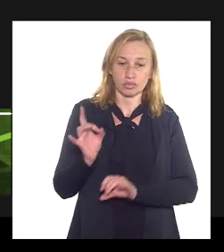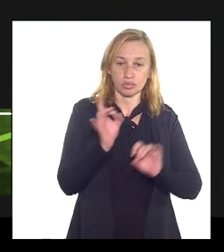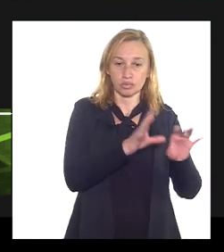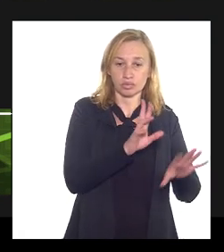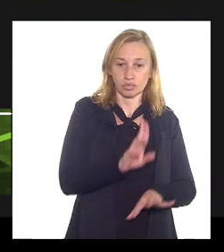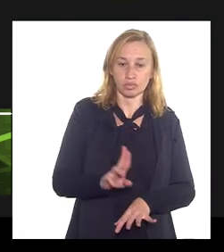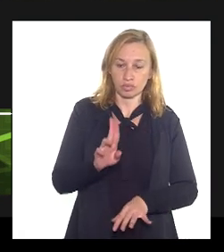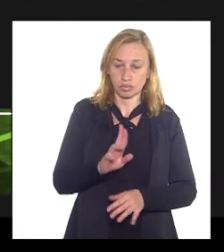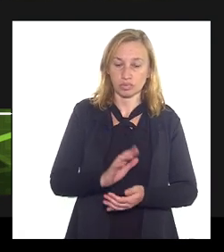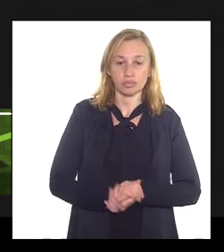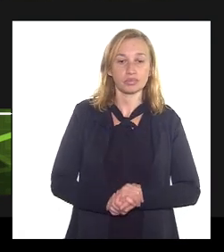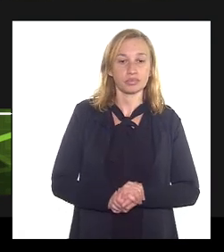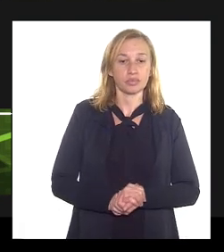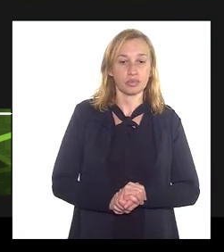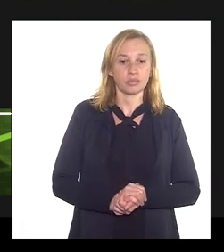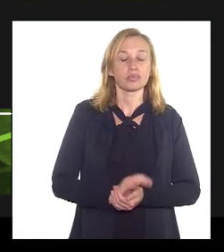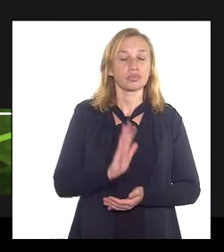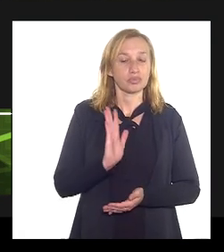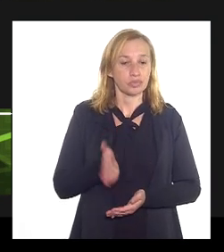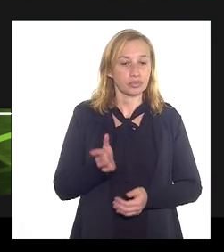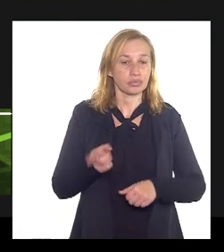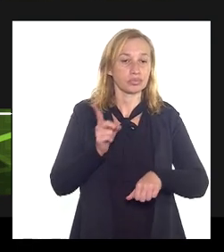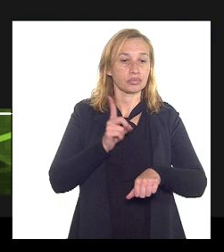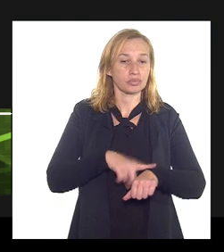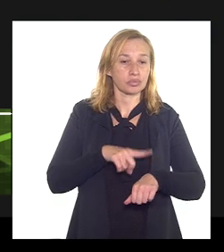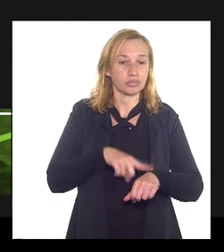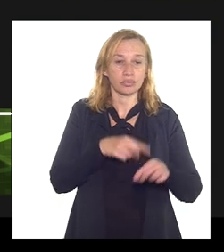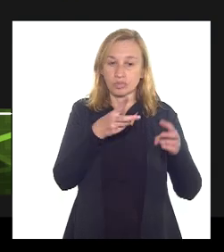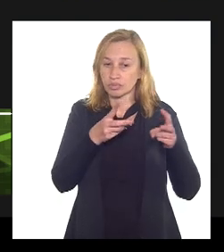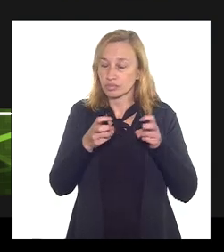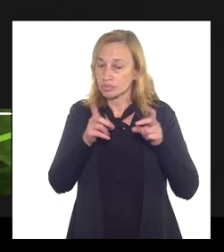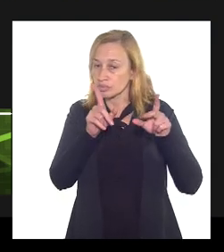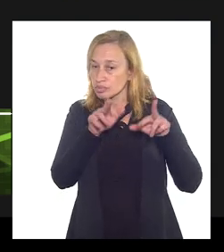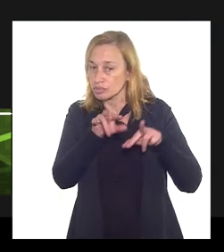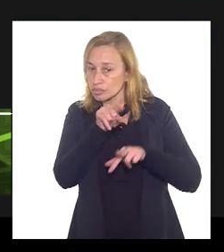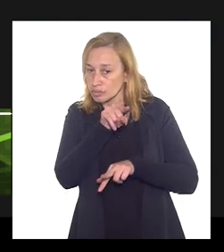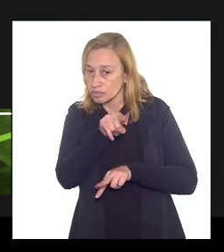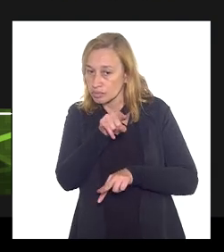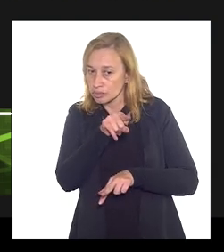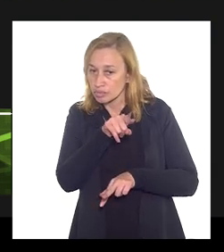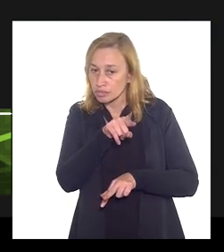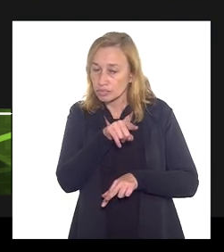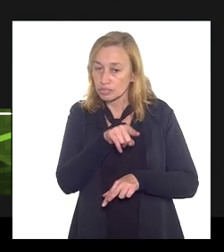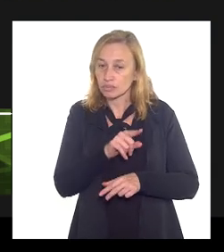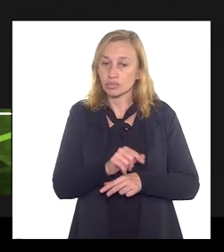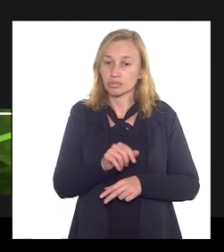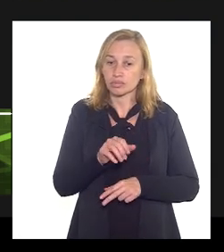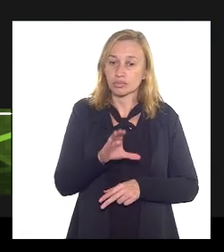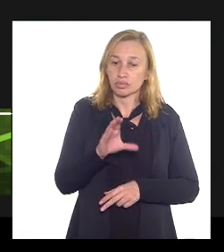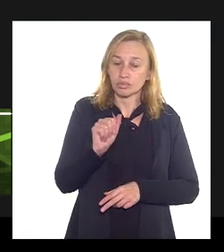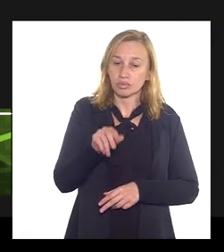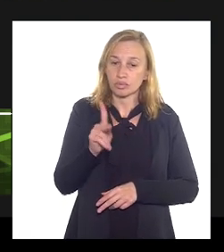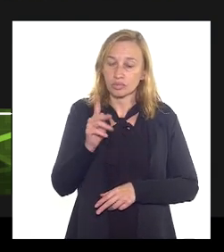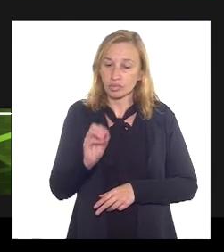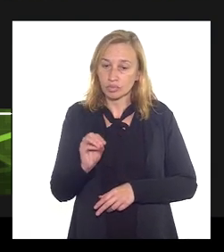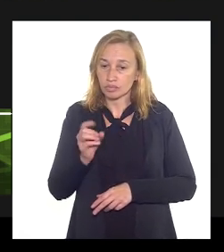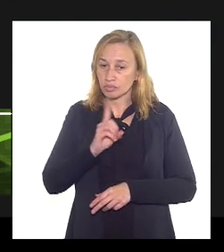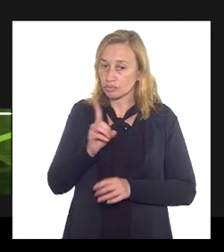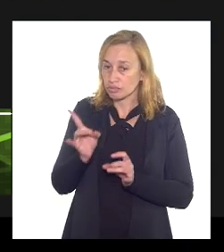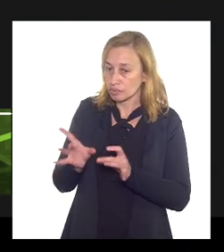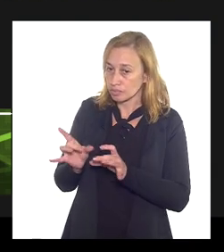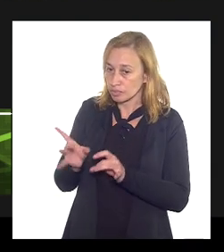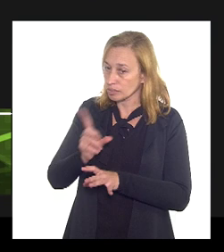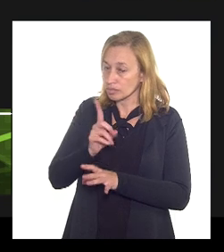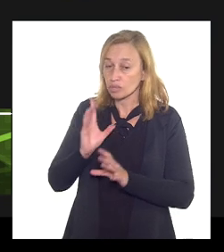nesse momento já aparece aí uma diferença eu não estou nem dizendo dos campos vendidos mas eu estou dizendo de